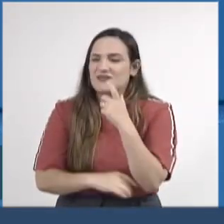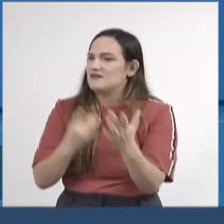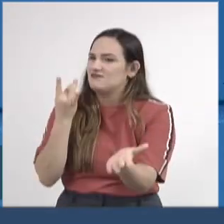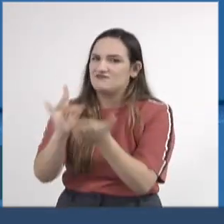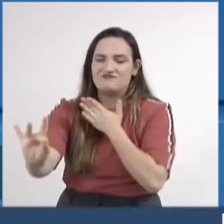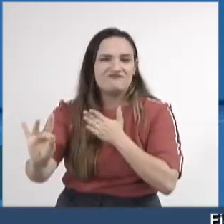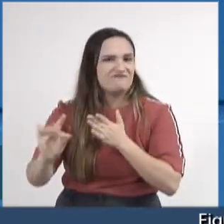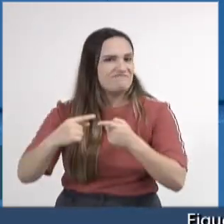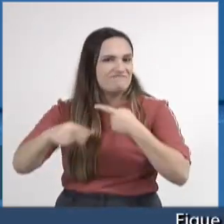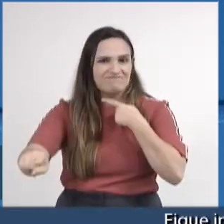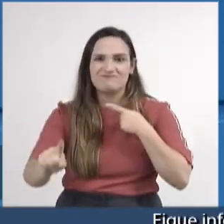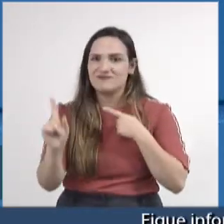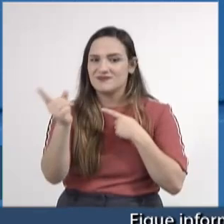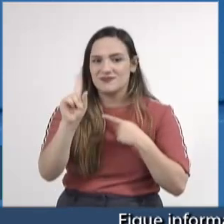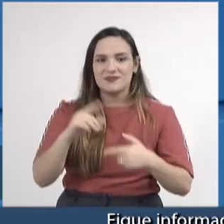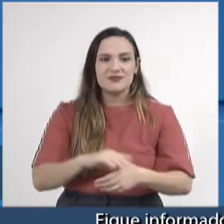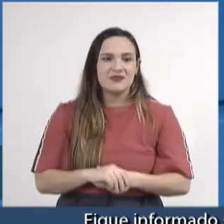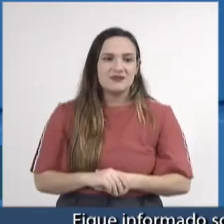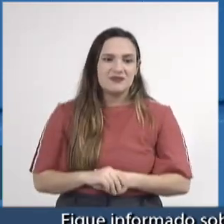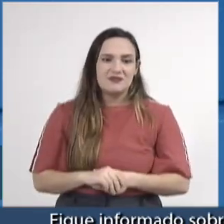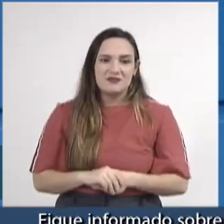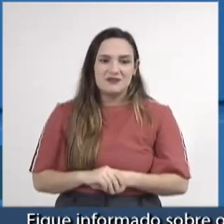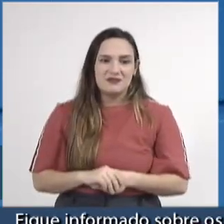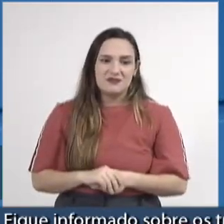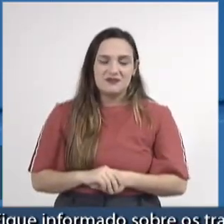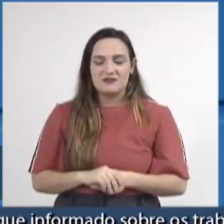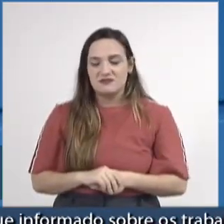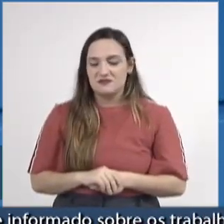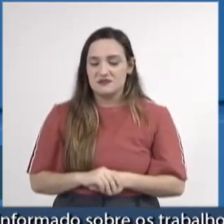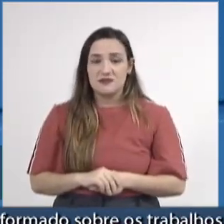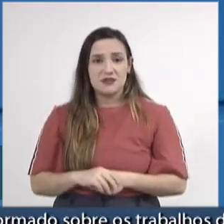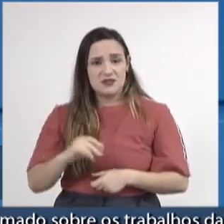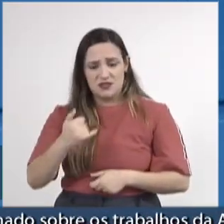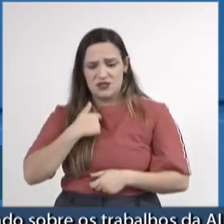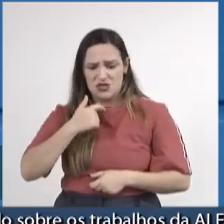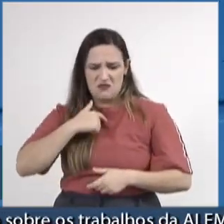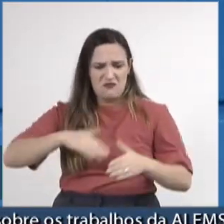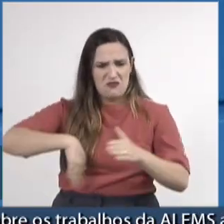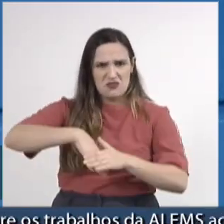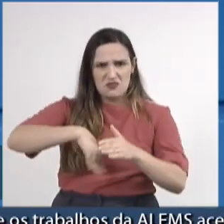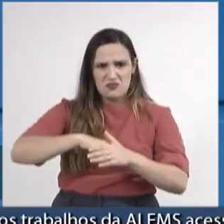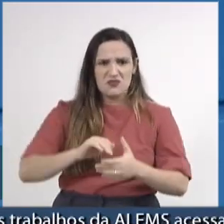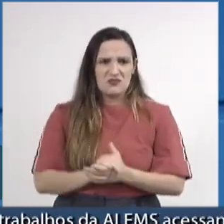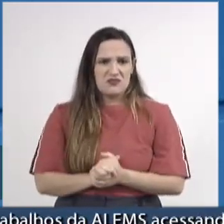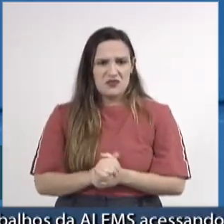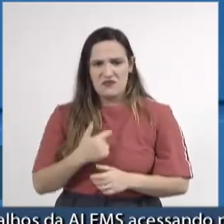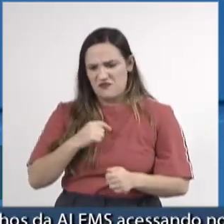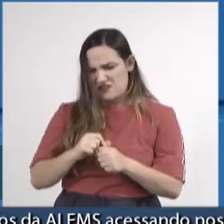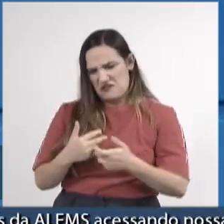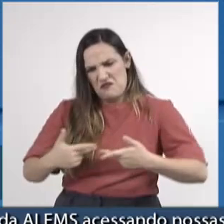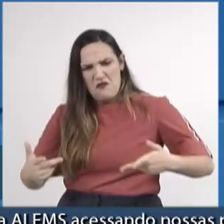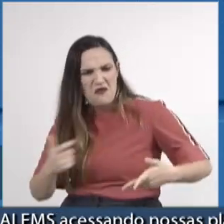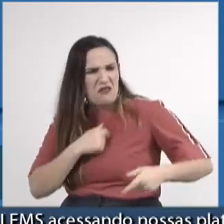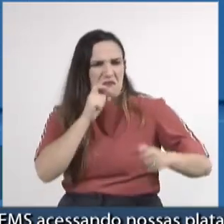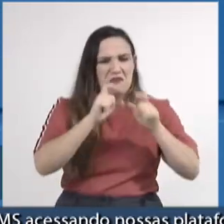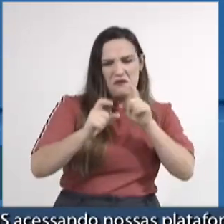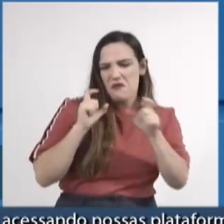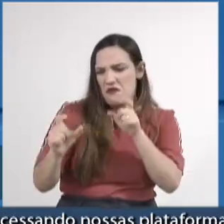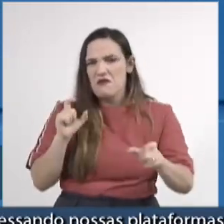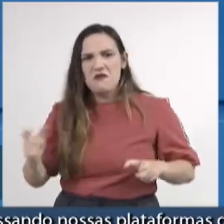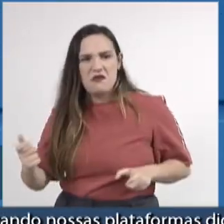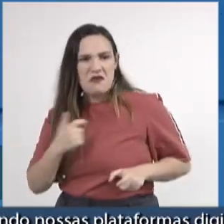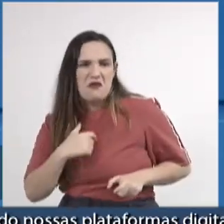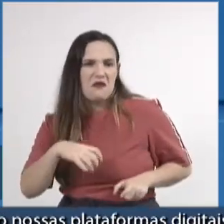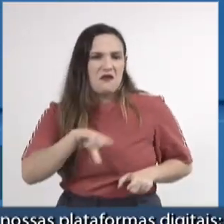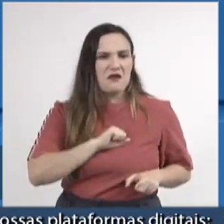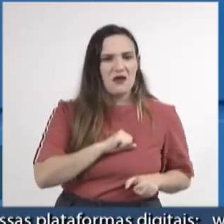repugná-la. No contexto, ele fala, olha, eu se fosse jogador, até faria tal coisa para dizer para as pessoas brancas que eu